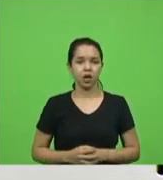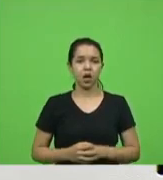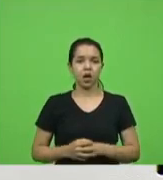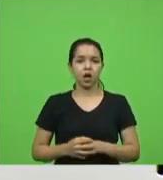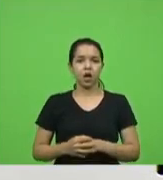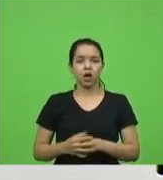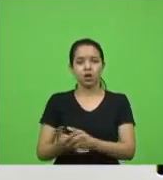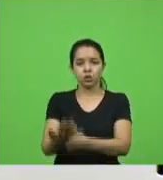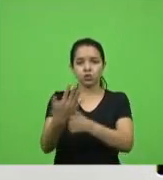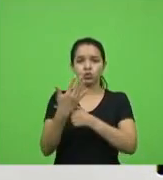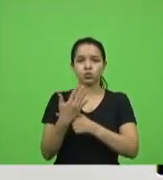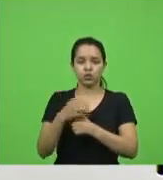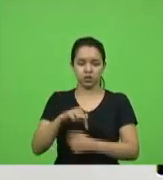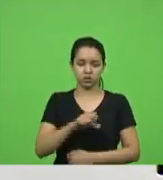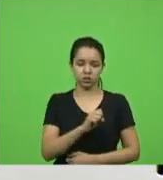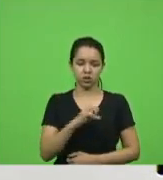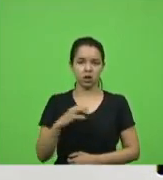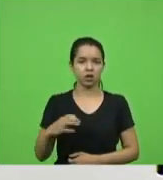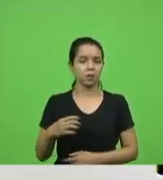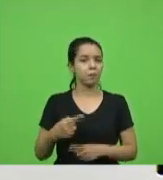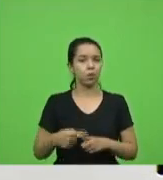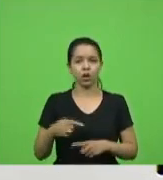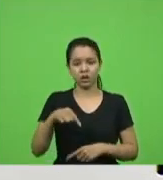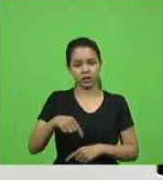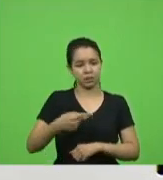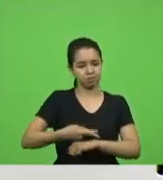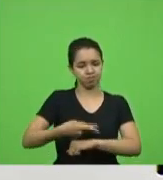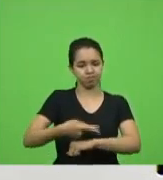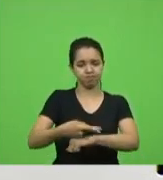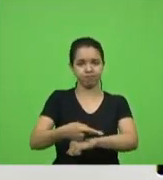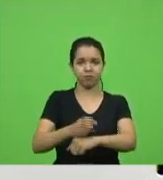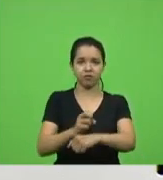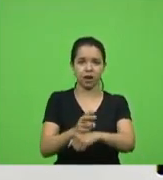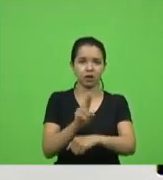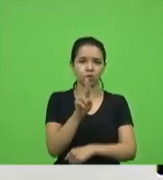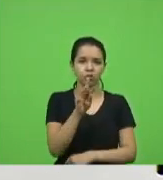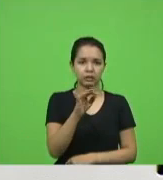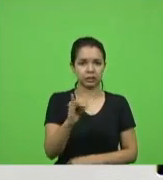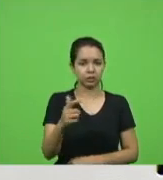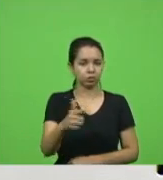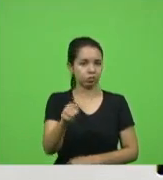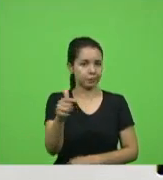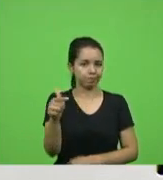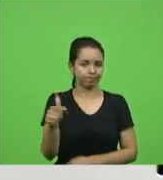catarinenses que aqui não tinham vagas mais para serem tratados